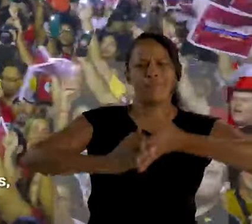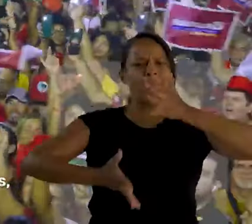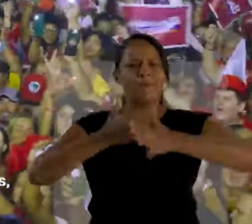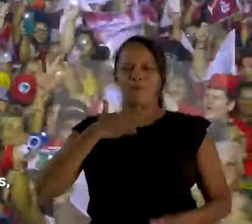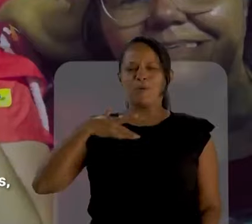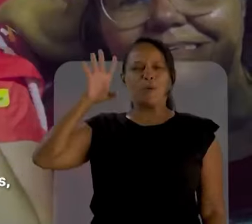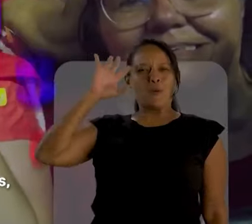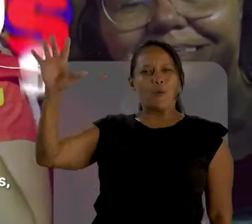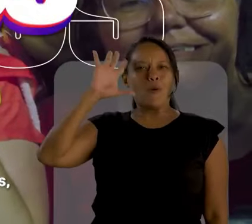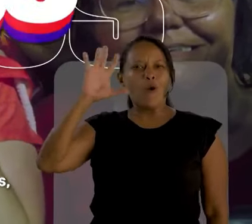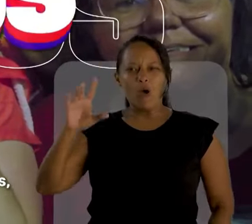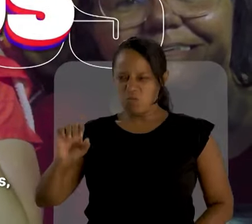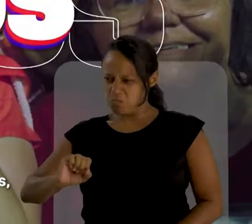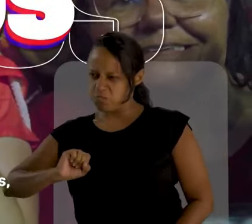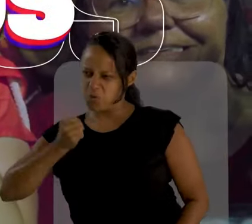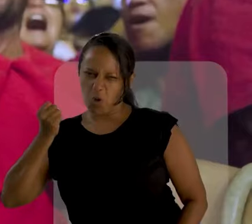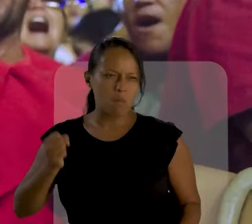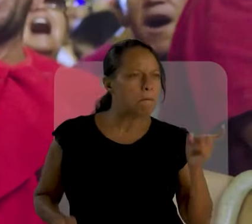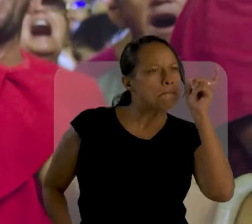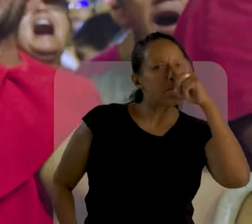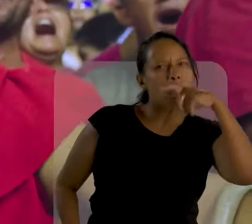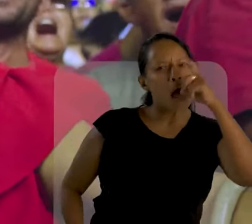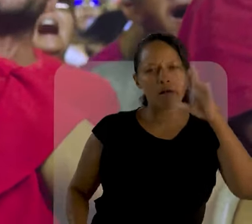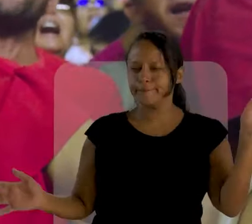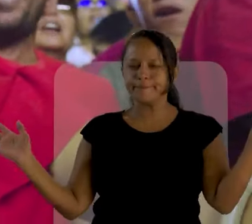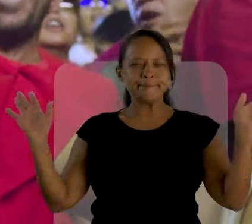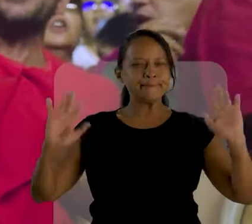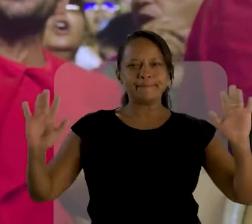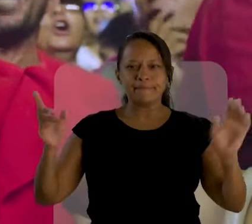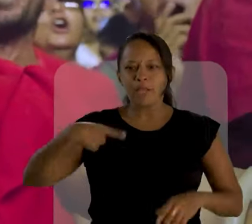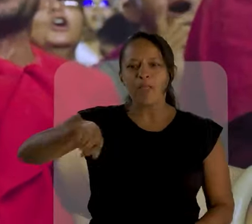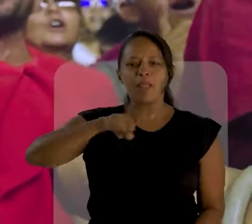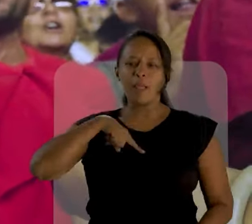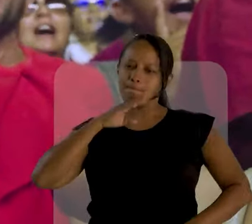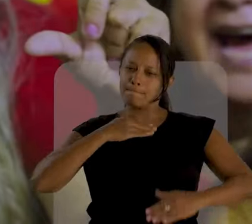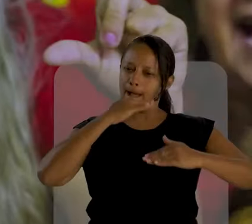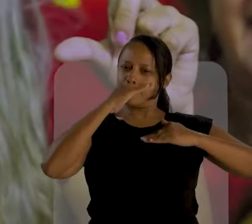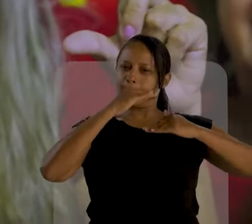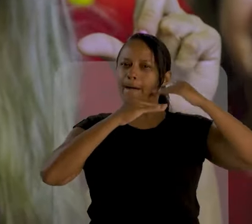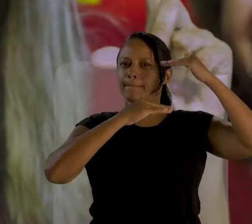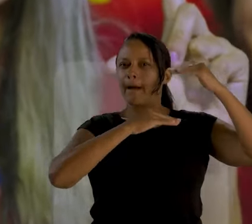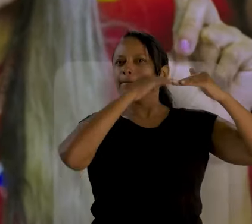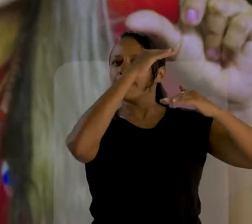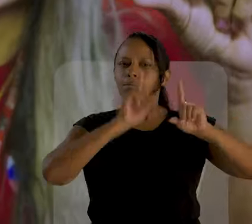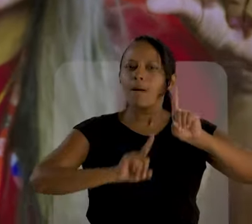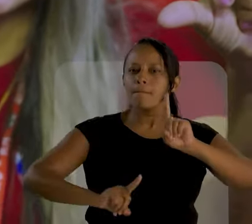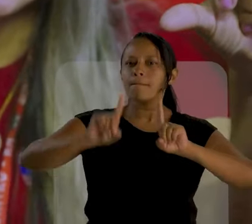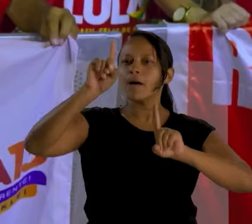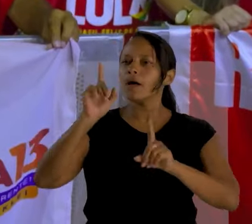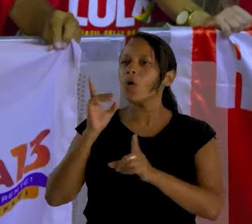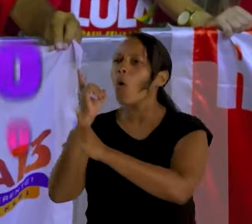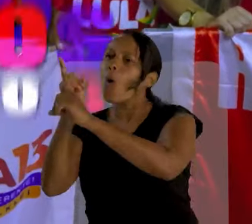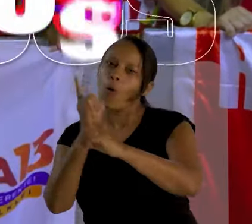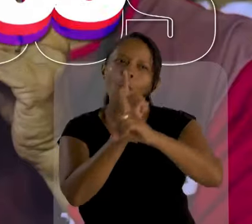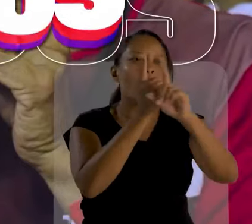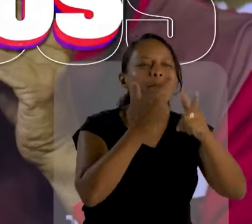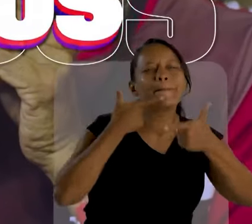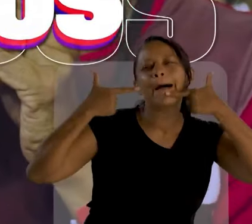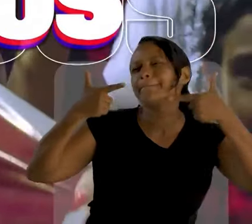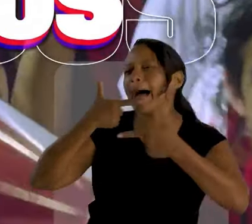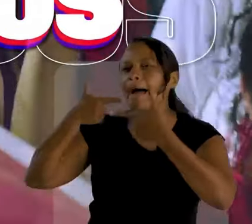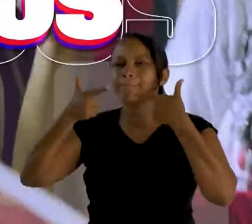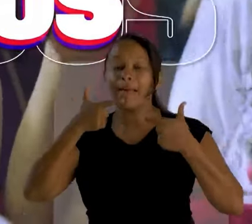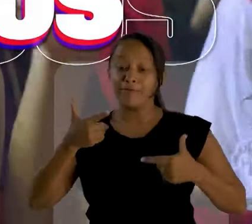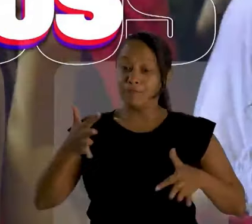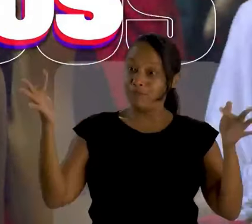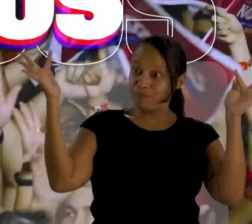Ninguém vai apagar os nossos sonhos. Nem o ódio, nem as mentiras. Crescemos a cada dia. Sorrimos em